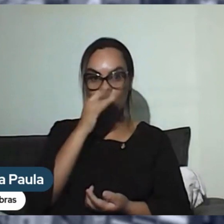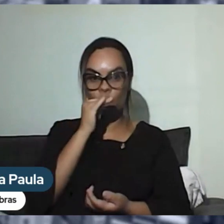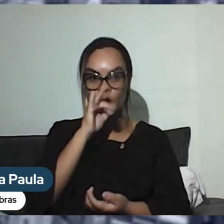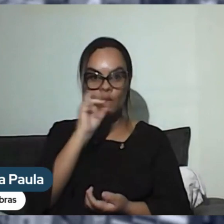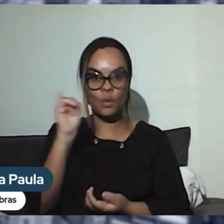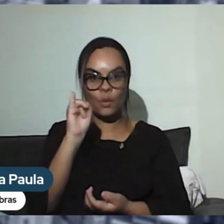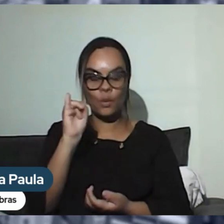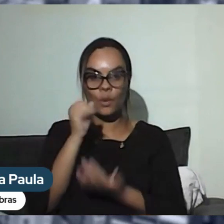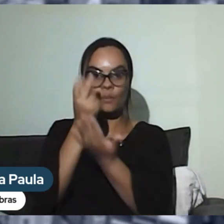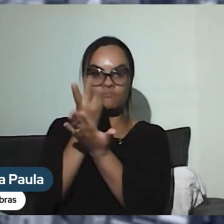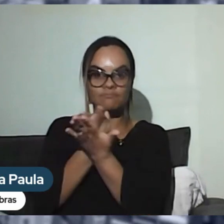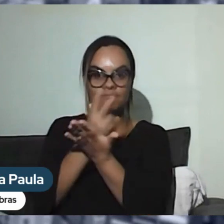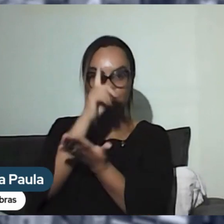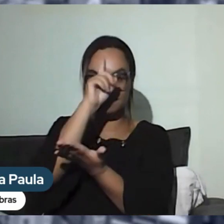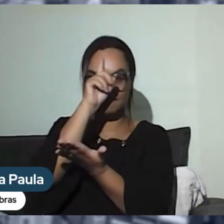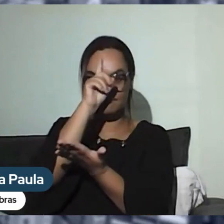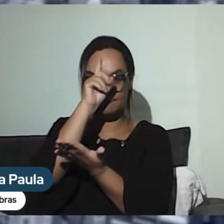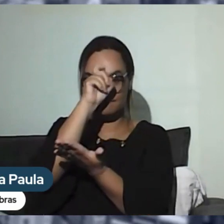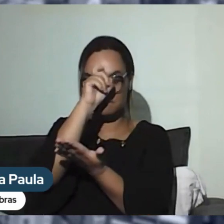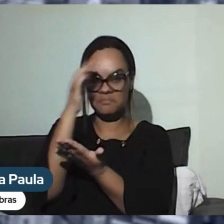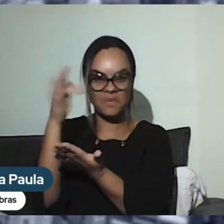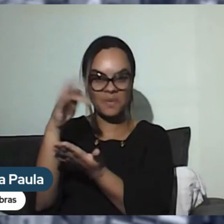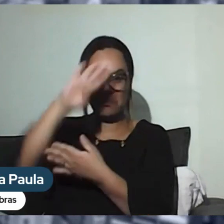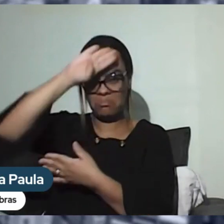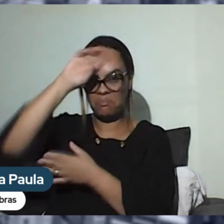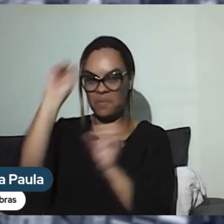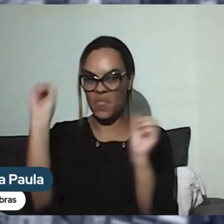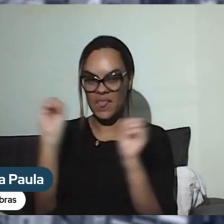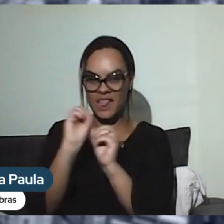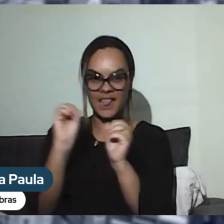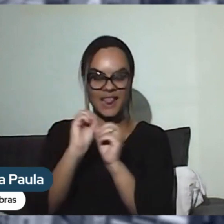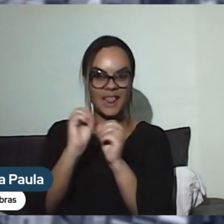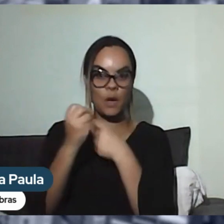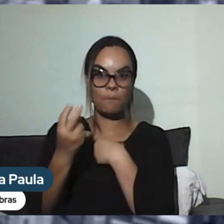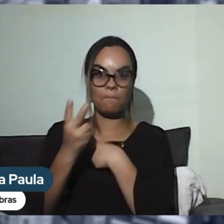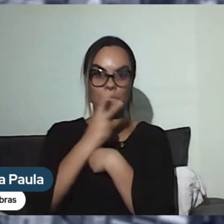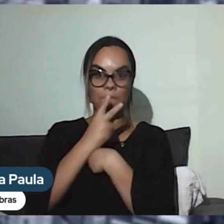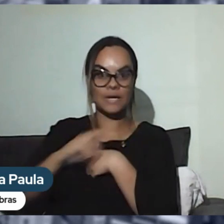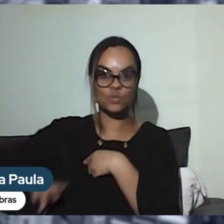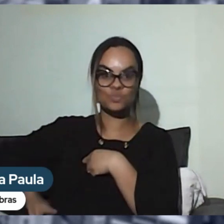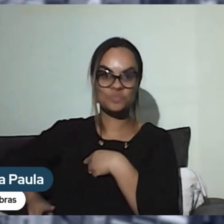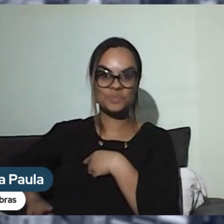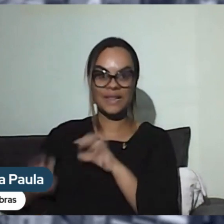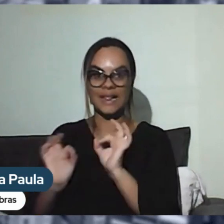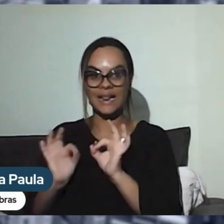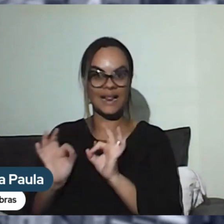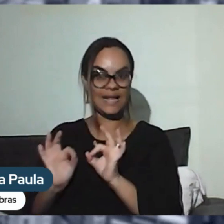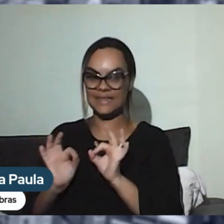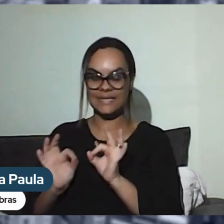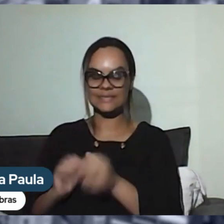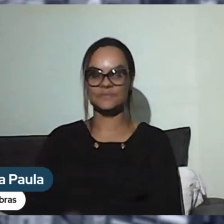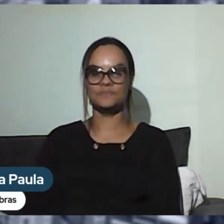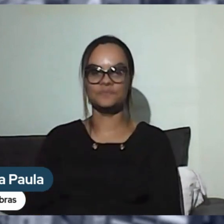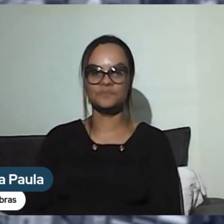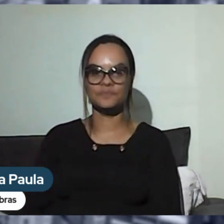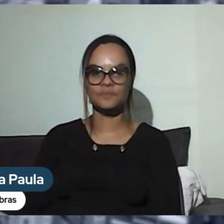internação sem dor, sem febre e sem infecção urinária, que é uma coisa muito comum em quem faz transplante,